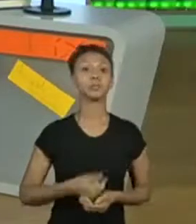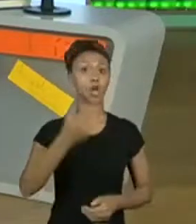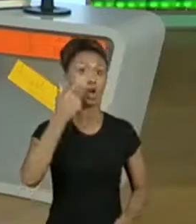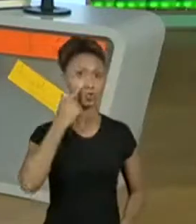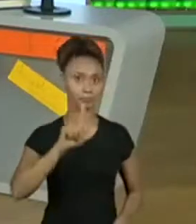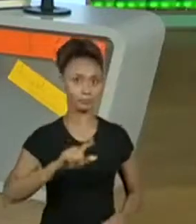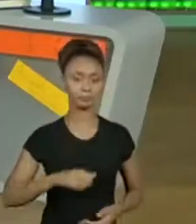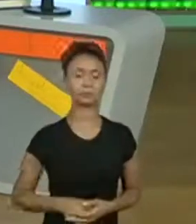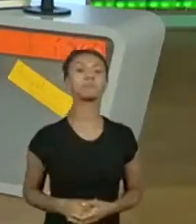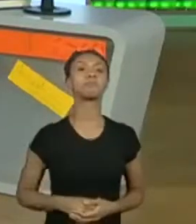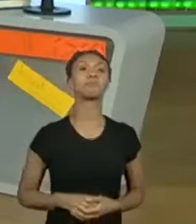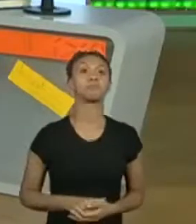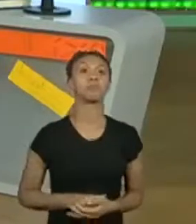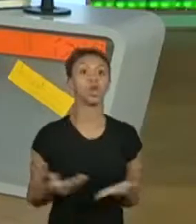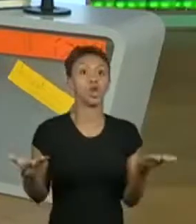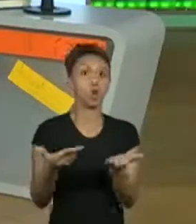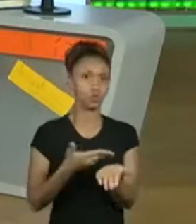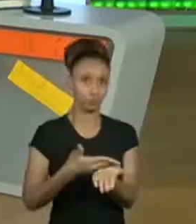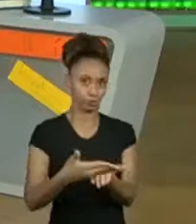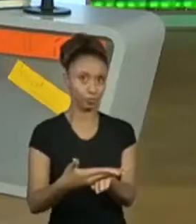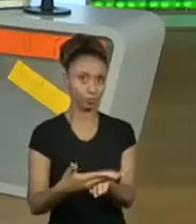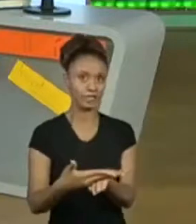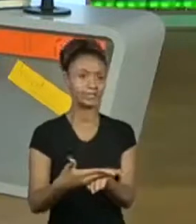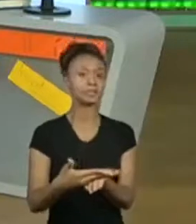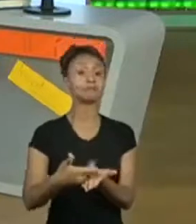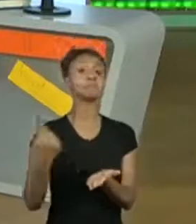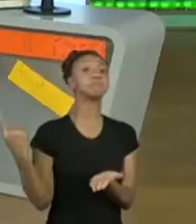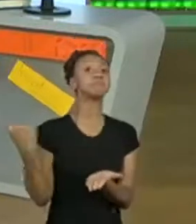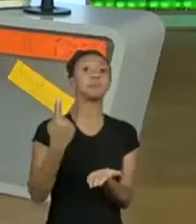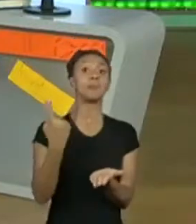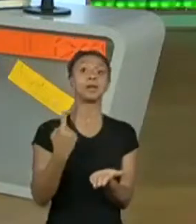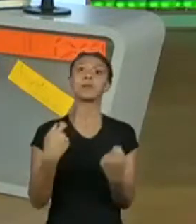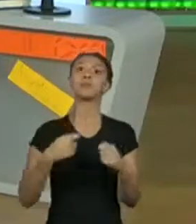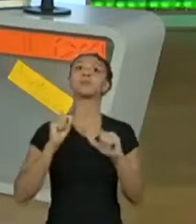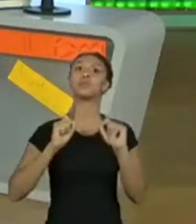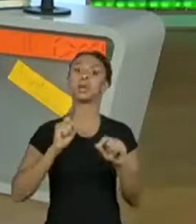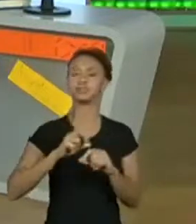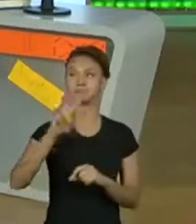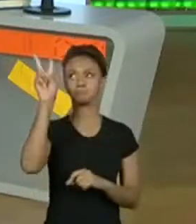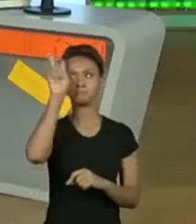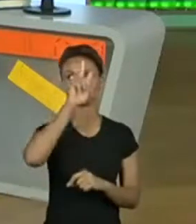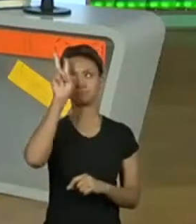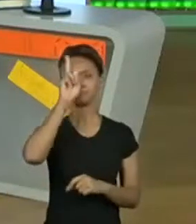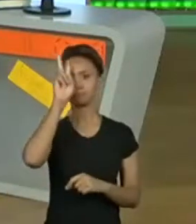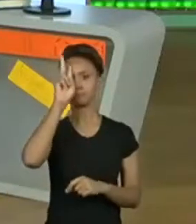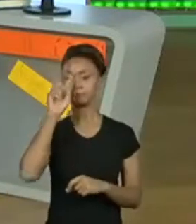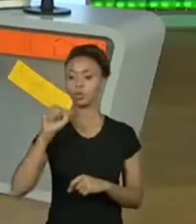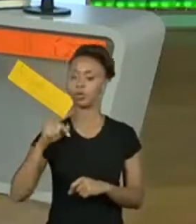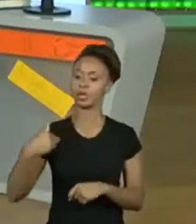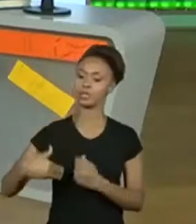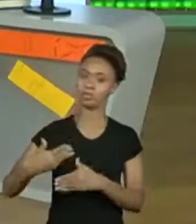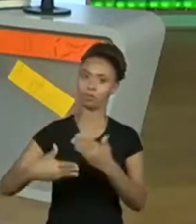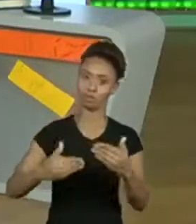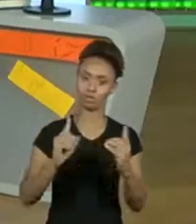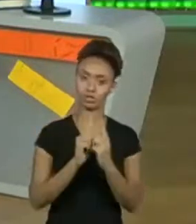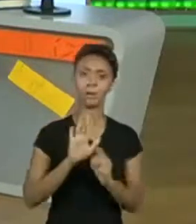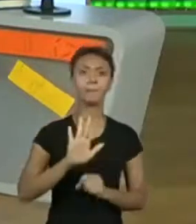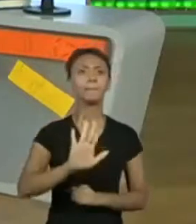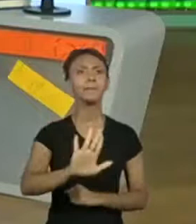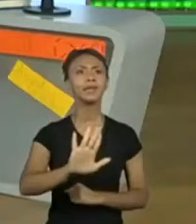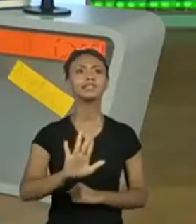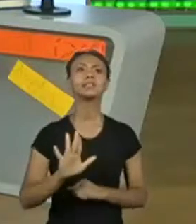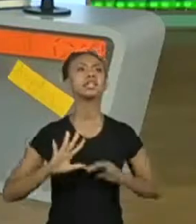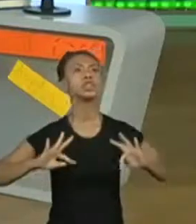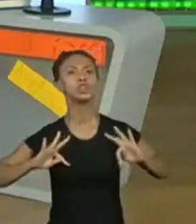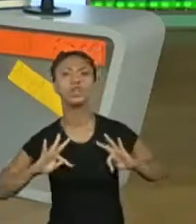seguinte. Para a gente começar a aula de agora, primeiro tem que relembrar a nossa sequência. Mas o pessoal está